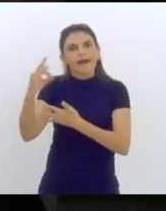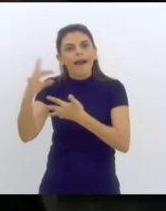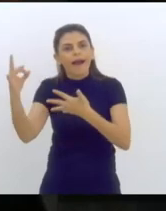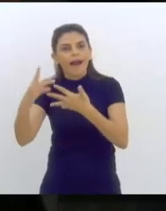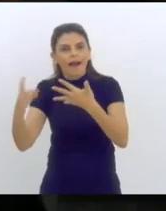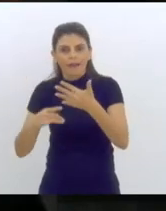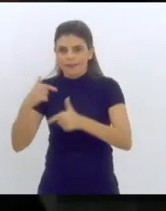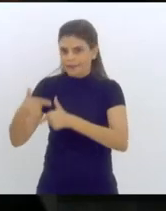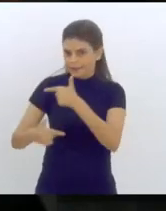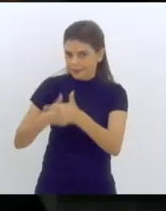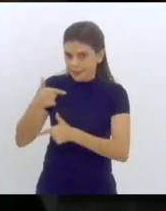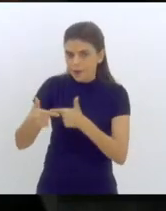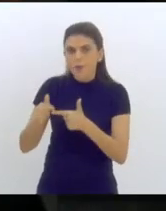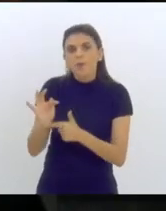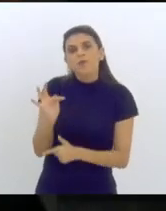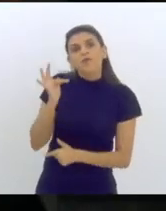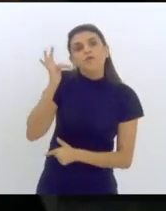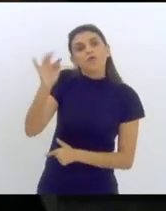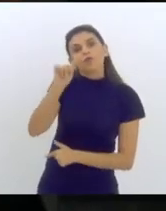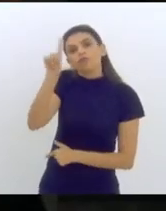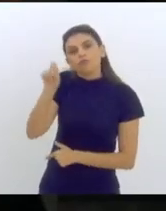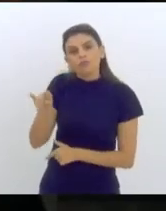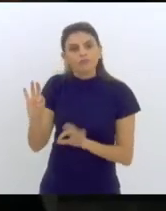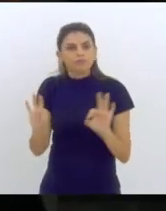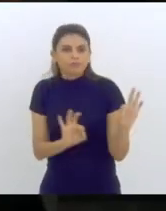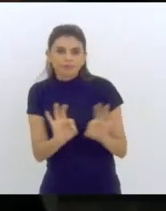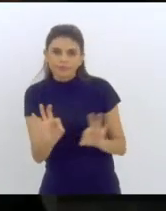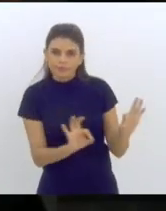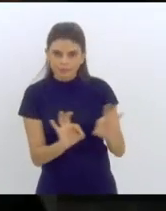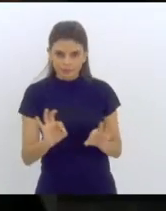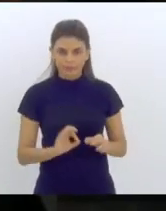de como ele será elaborado.